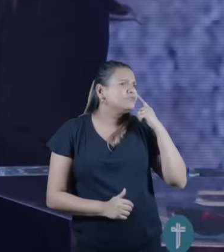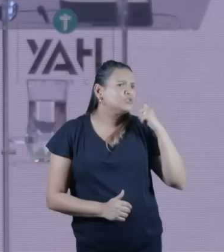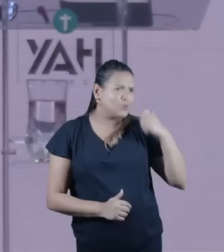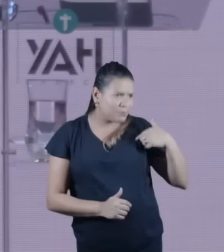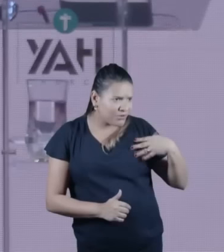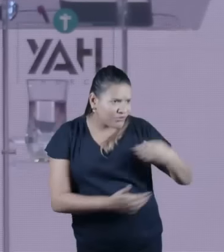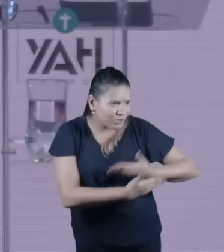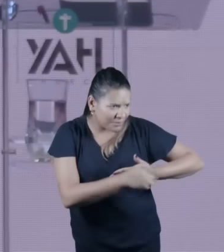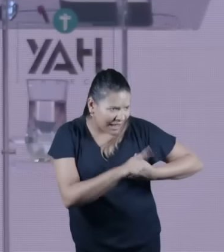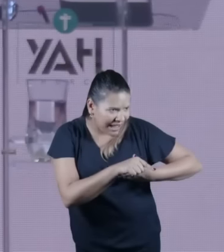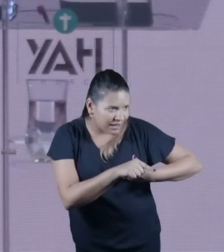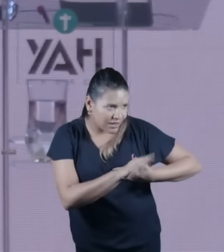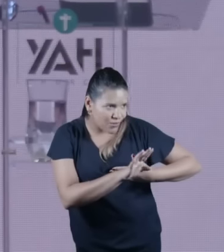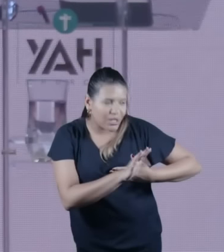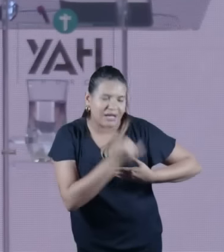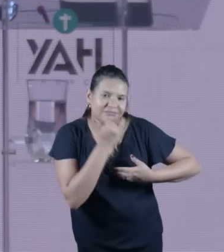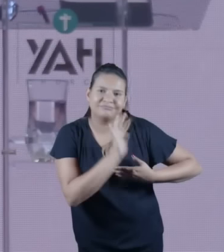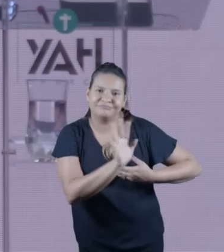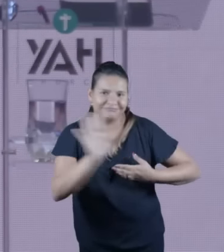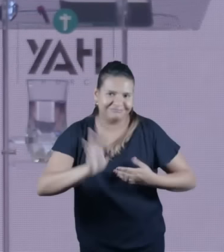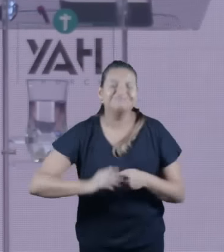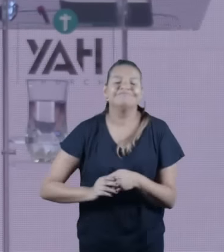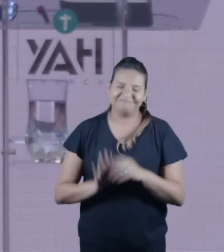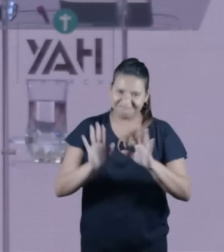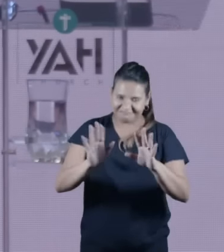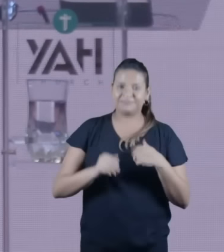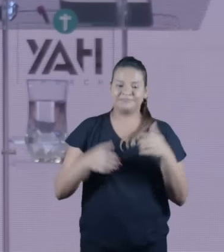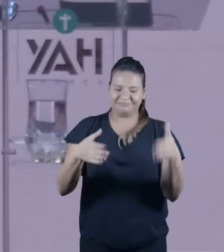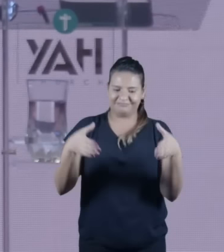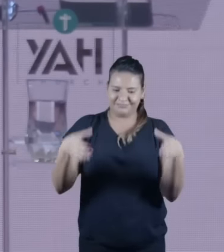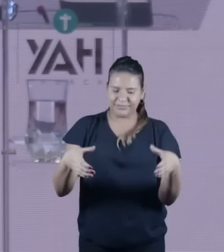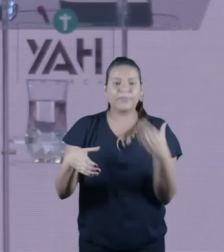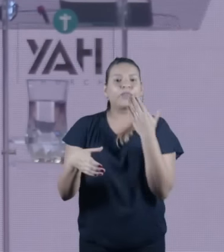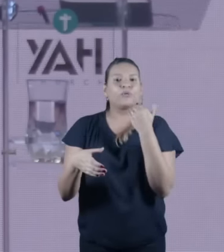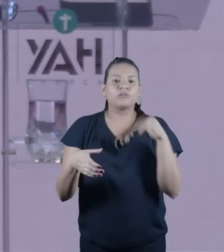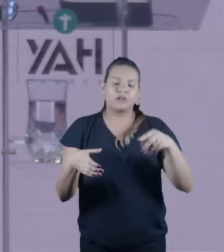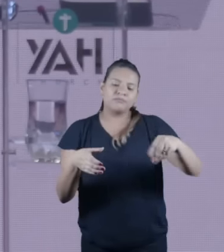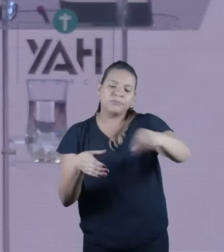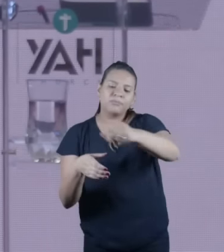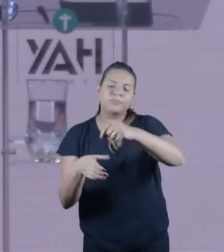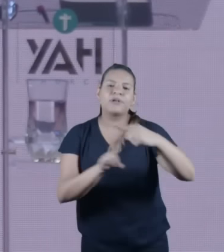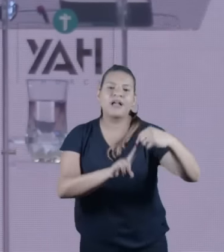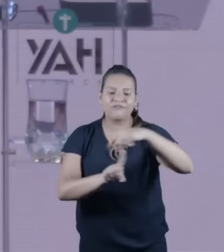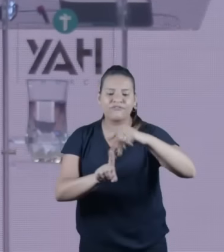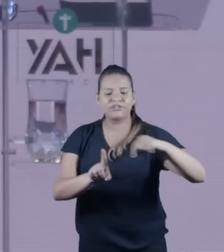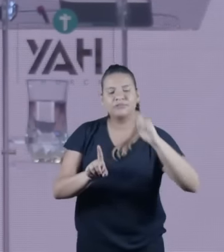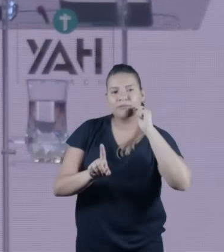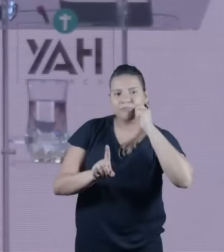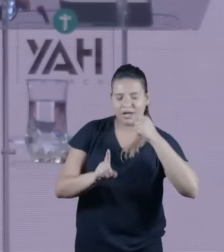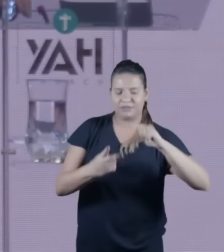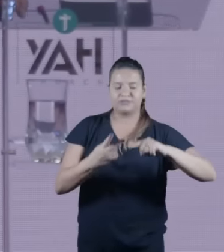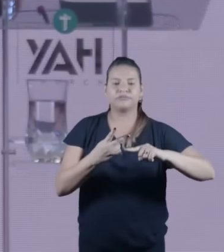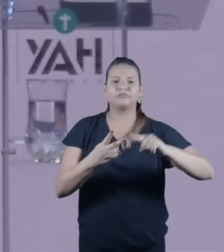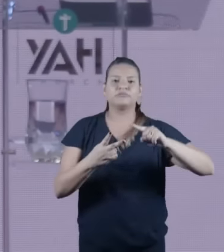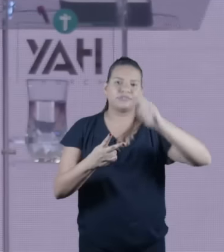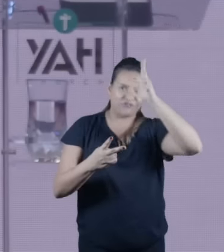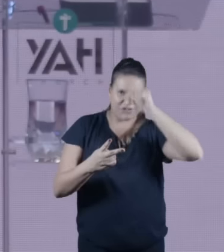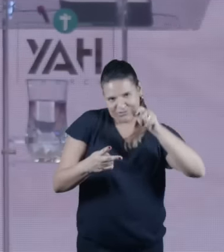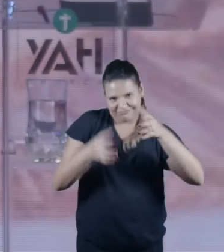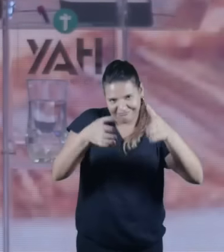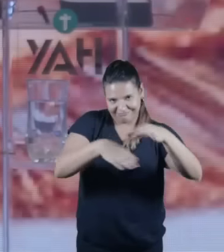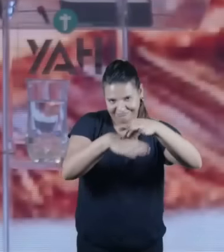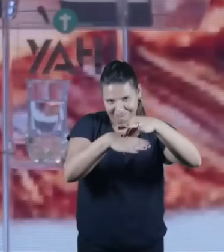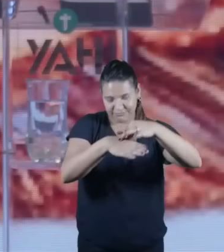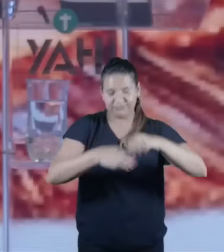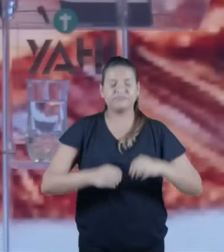então tu coloca as ervas amargas tu coloca o animal que representa o sacrifício pascal e do lado tu tem a matzah que é o pão